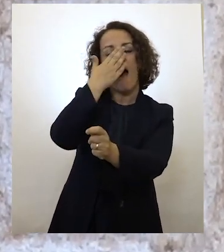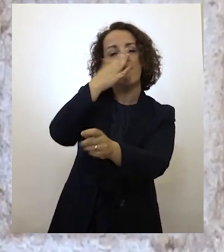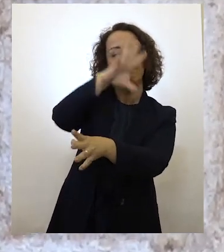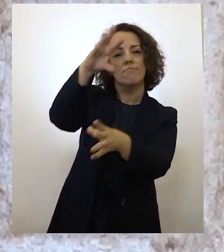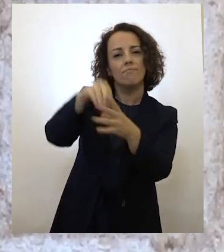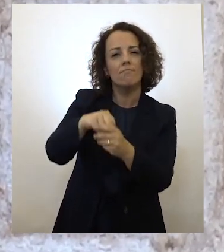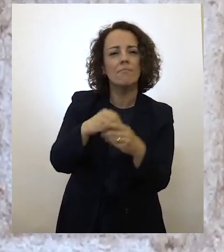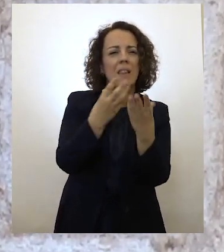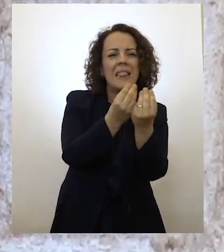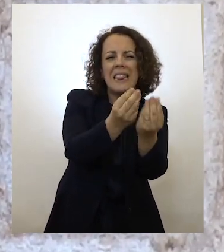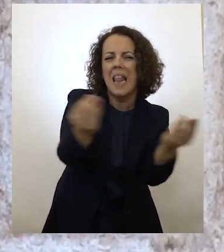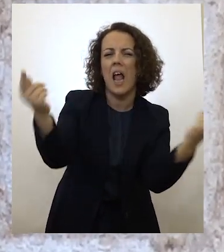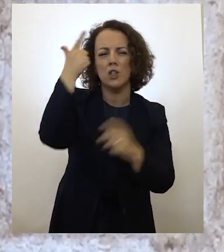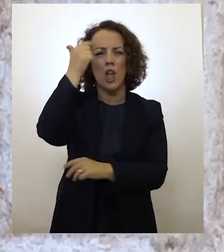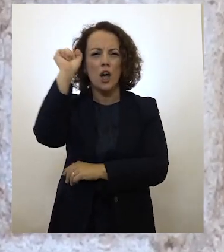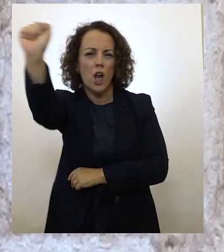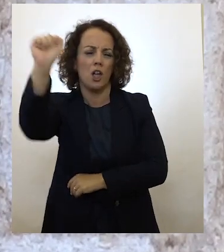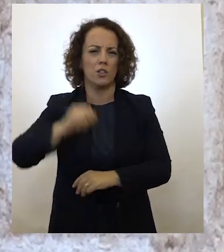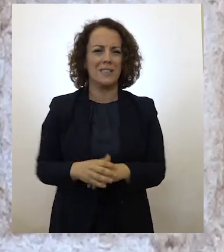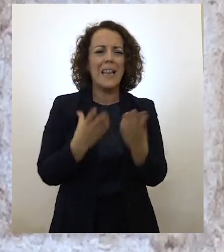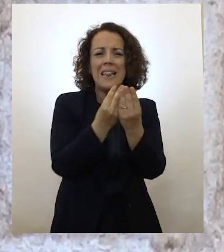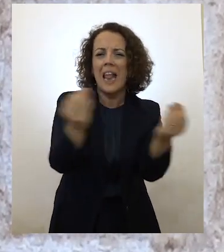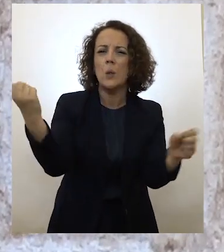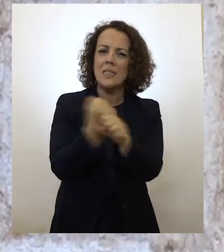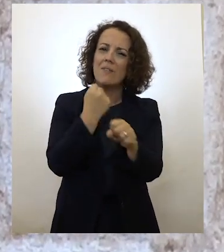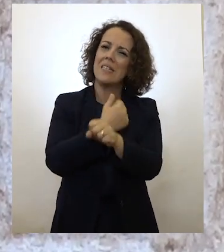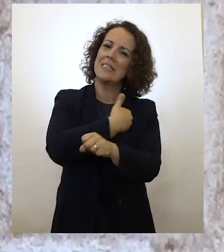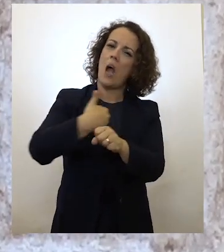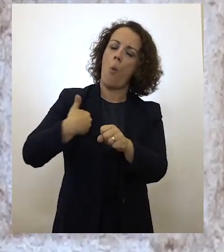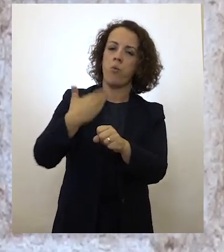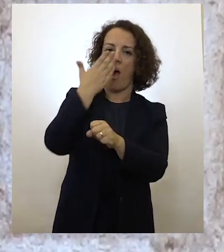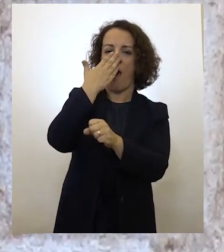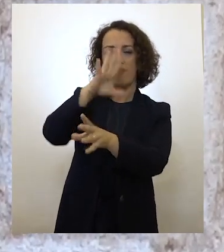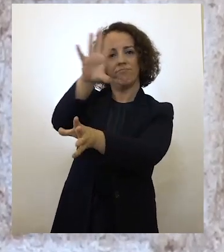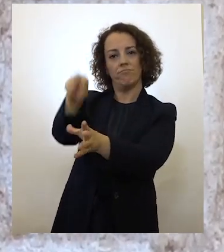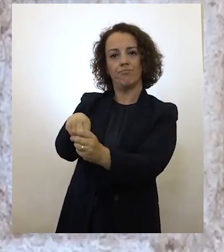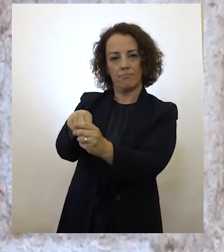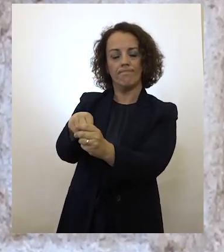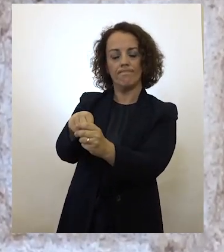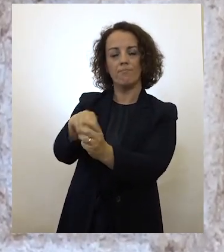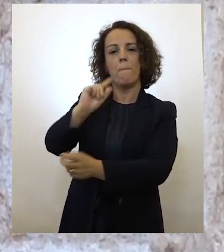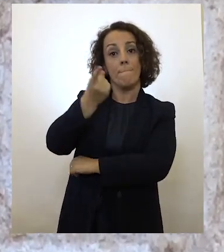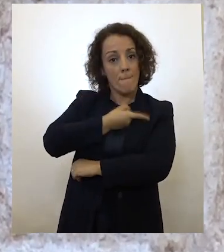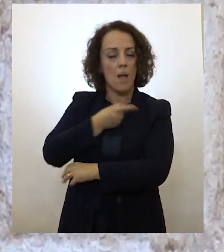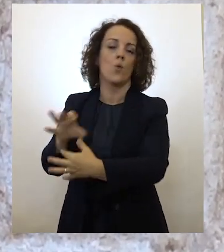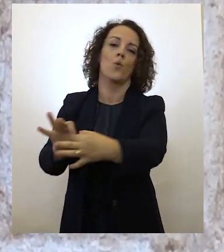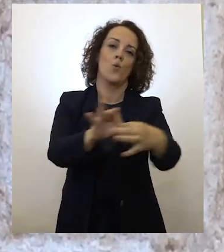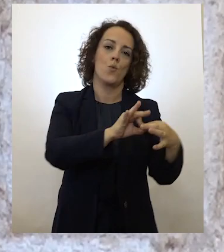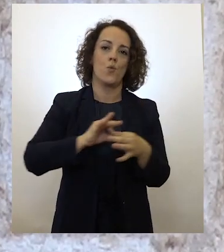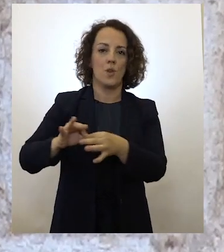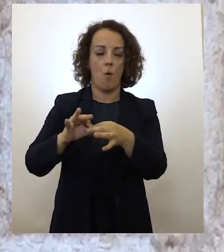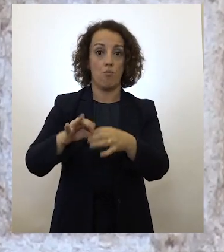e centenas de serviços e unidades de saúde. É também justo que nos unamos,